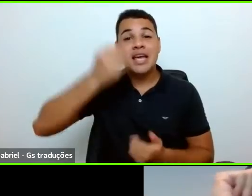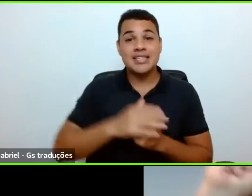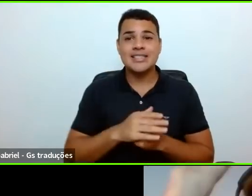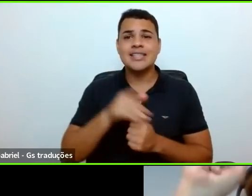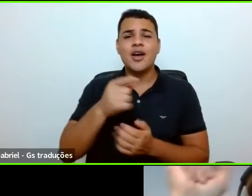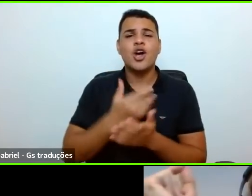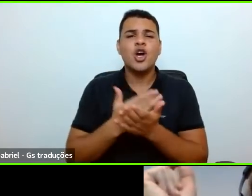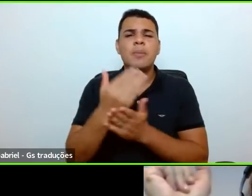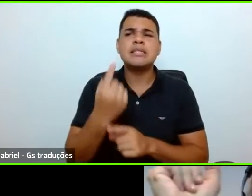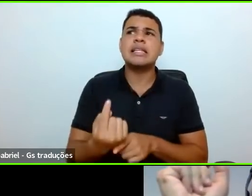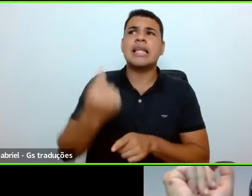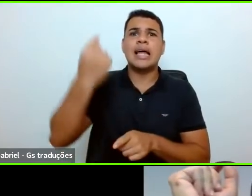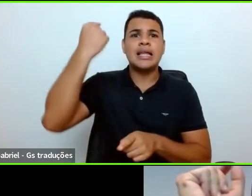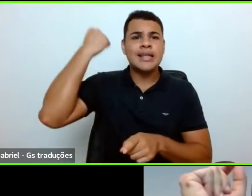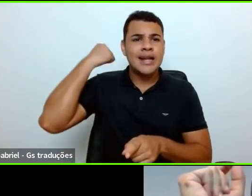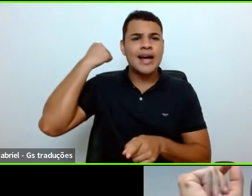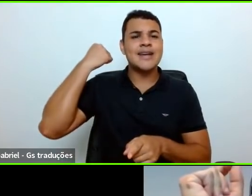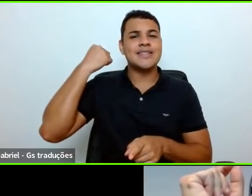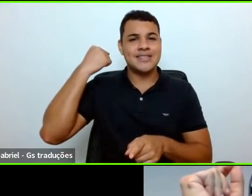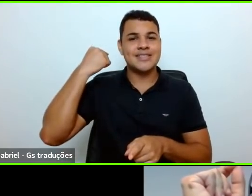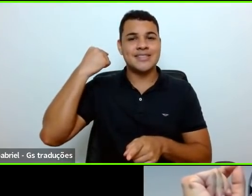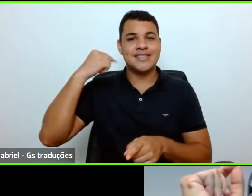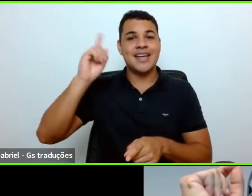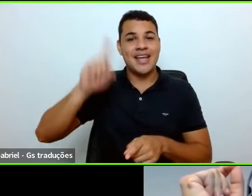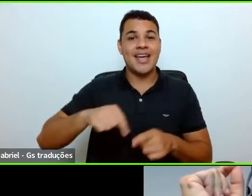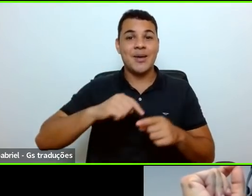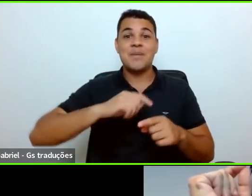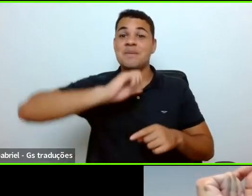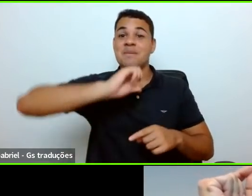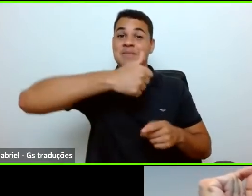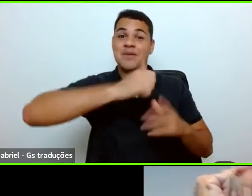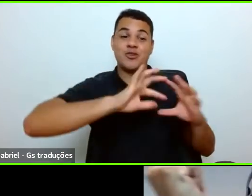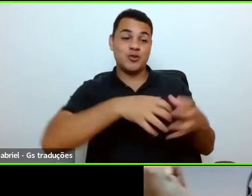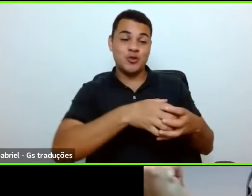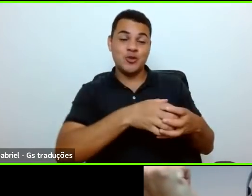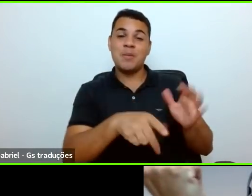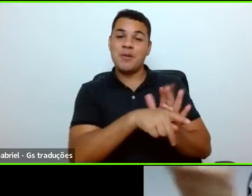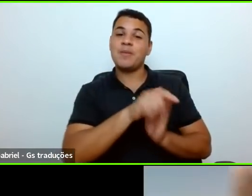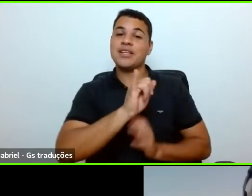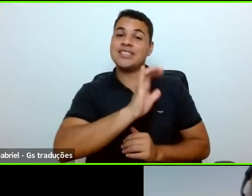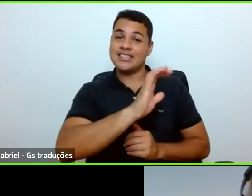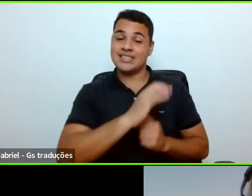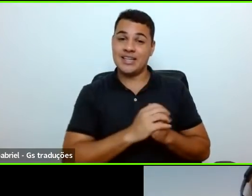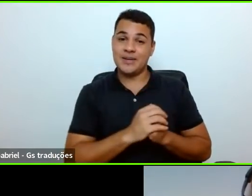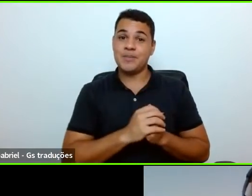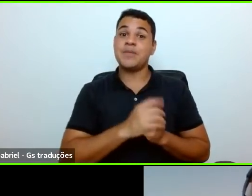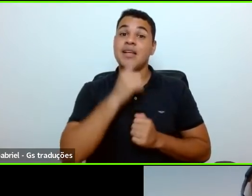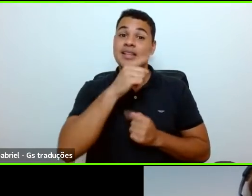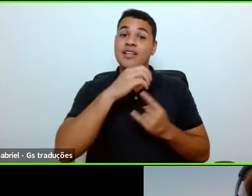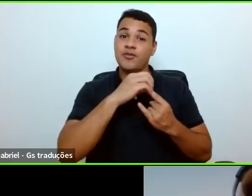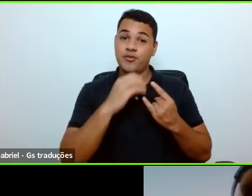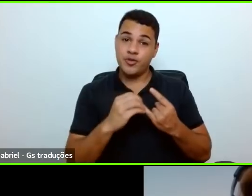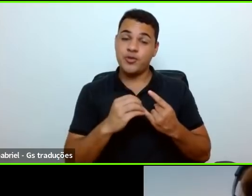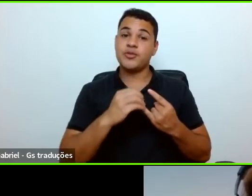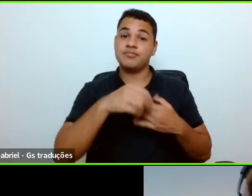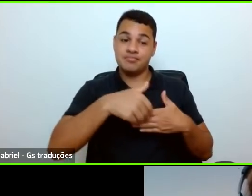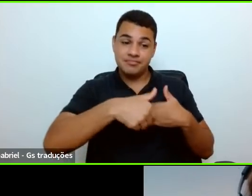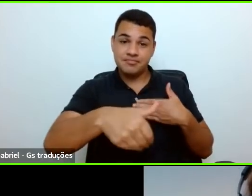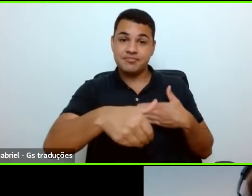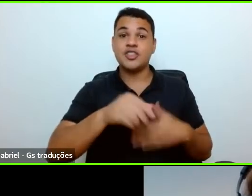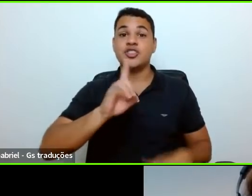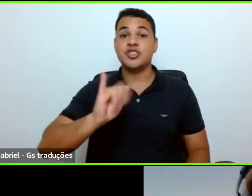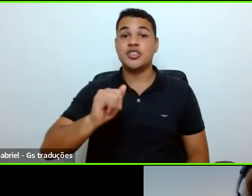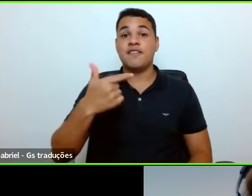atrás, talvez, nas primeiras turmas do Instituto Oswaldo Cruz. Nossa instituição estará em breve, agora, no dia 25,